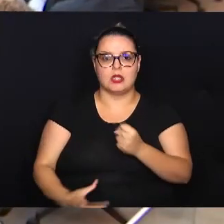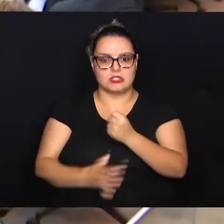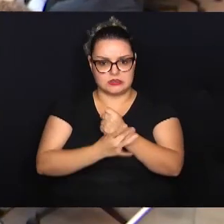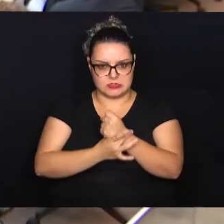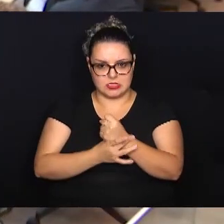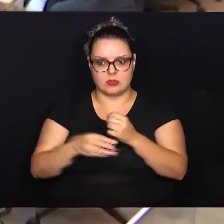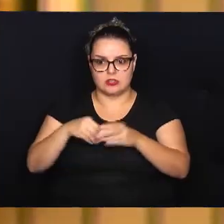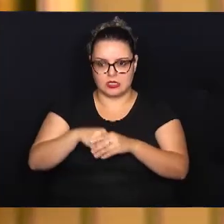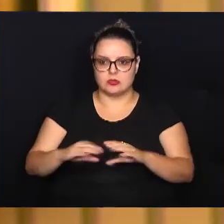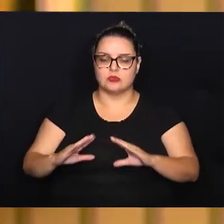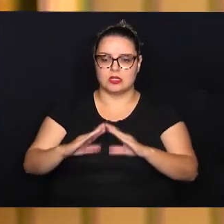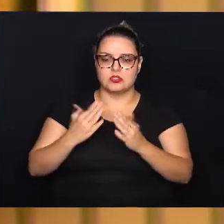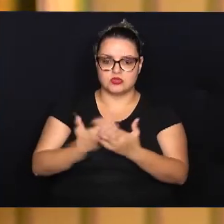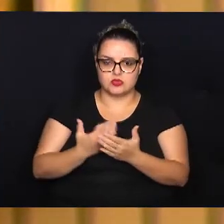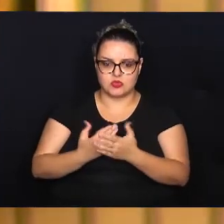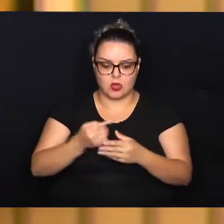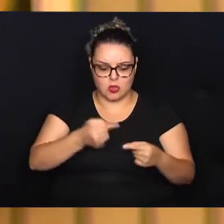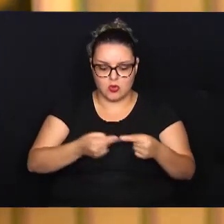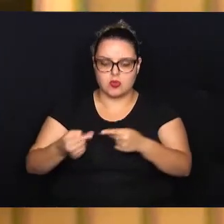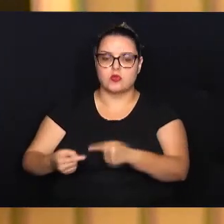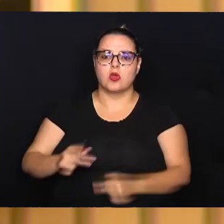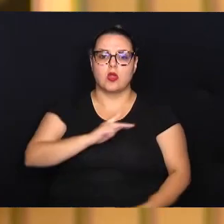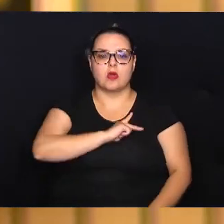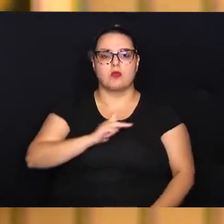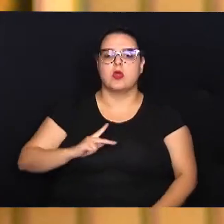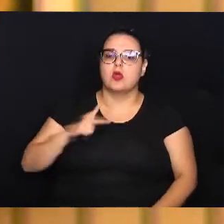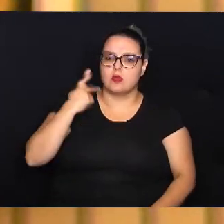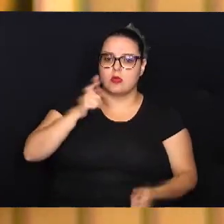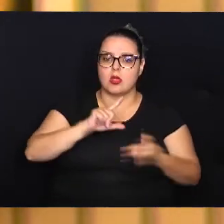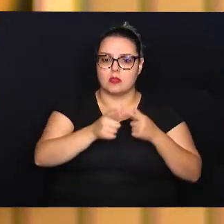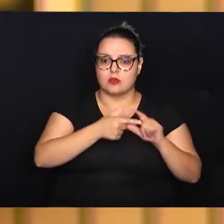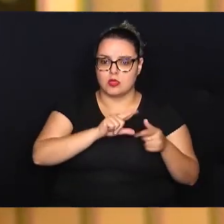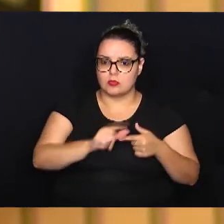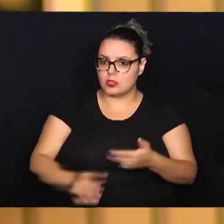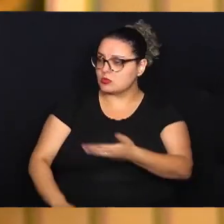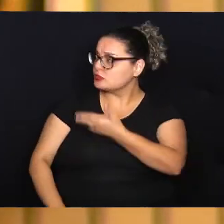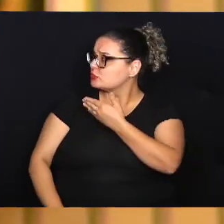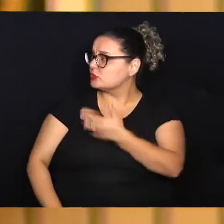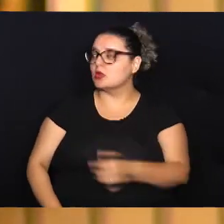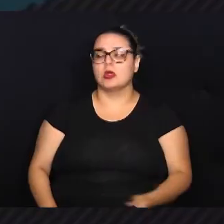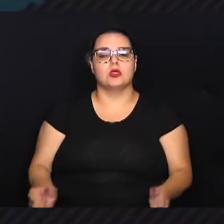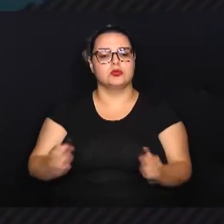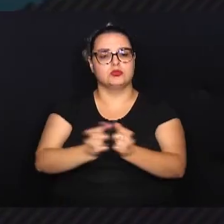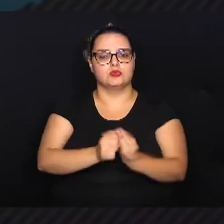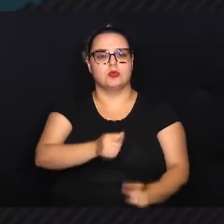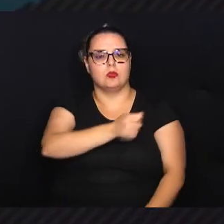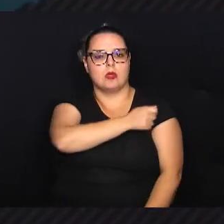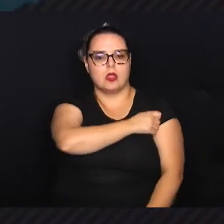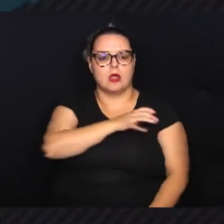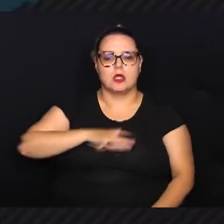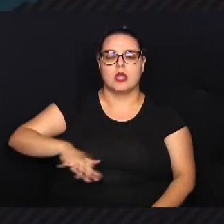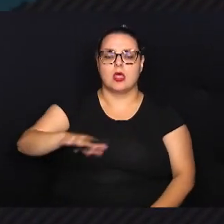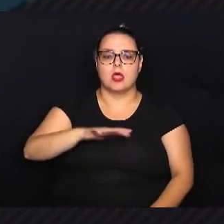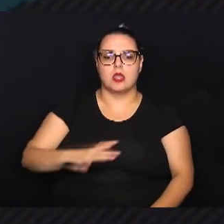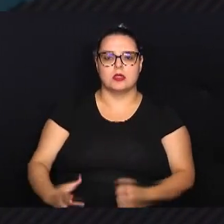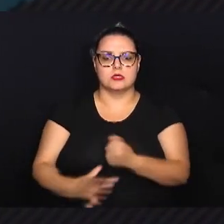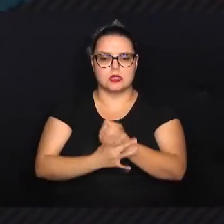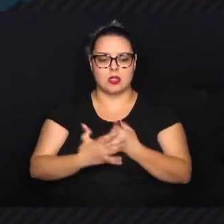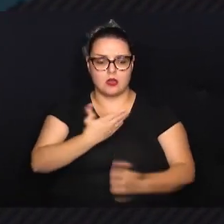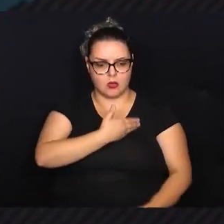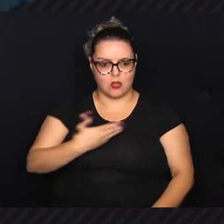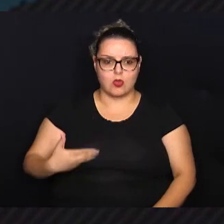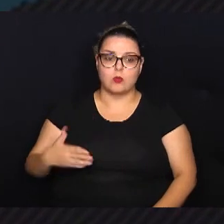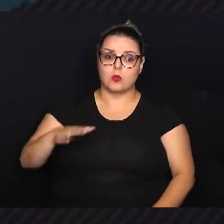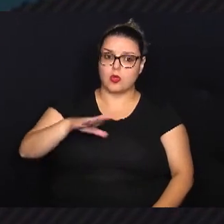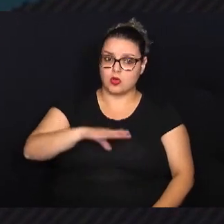Segurança nas Escolas. O debate foi presidido pelo vereador Major Jaime e reuniu autoridades da área de Segurança